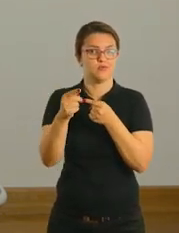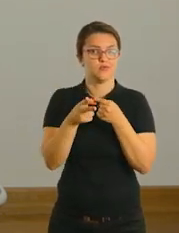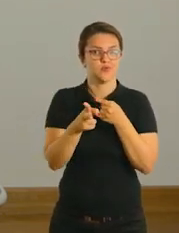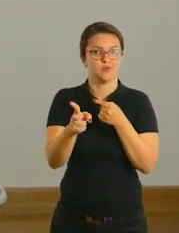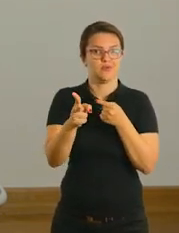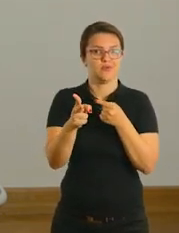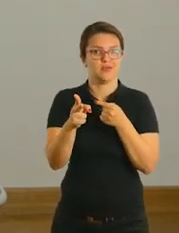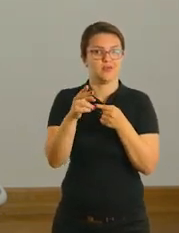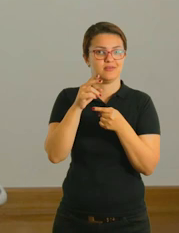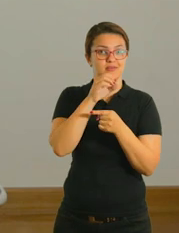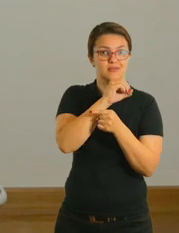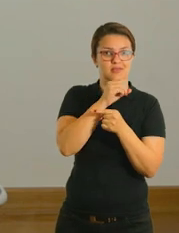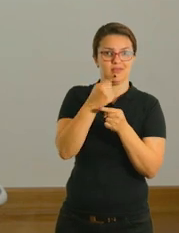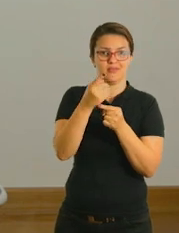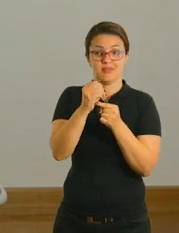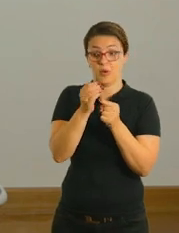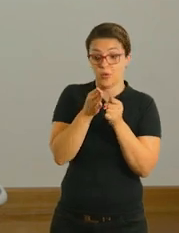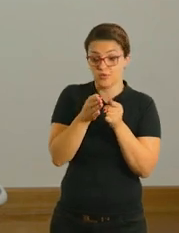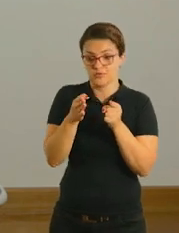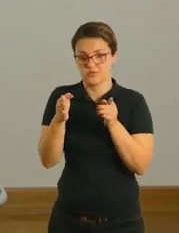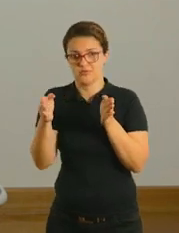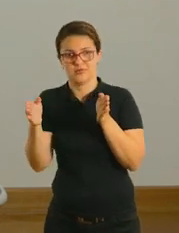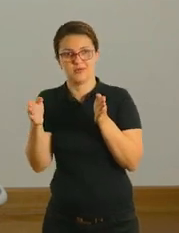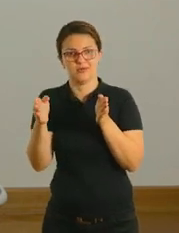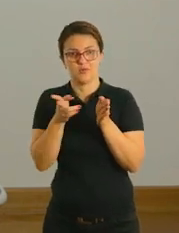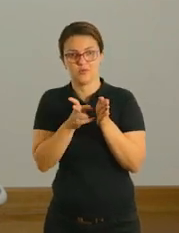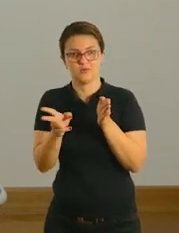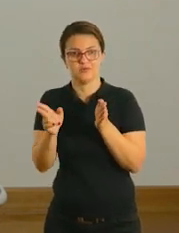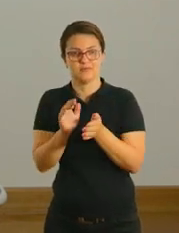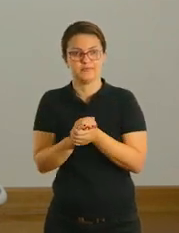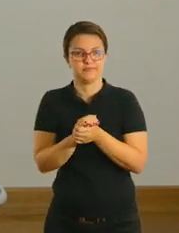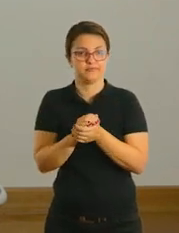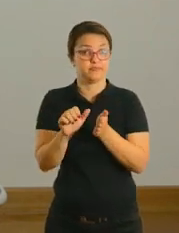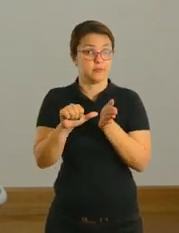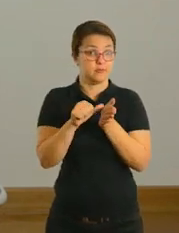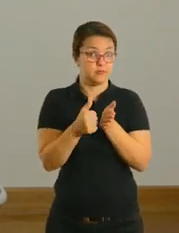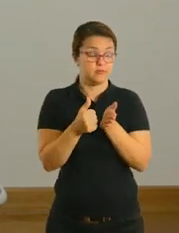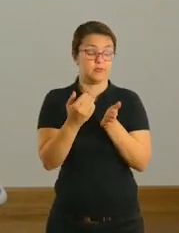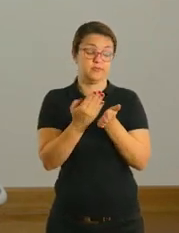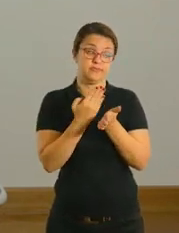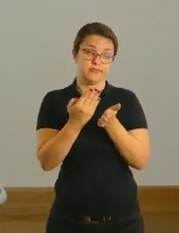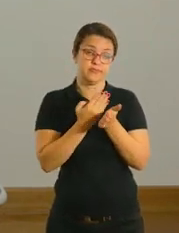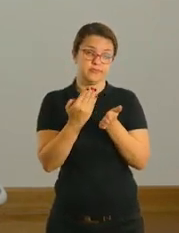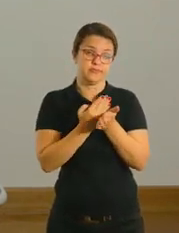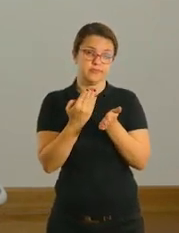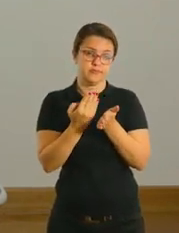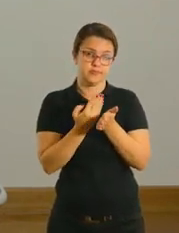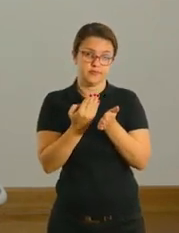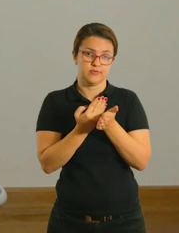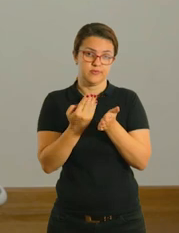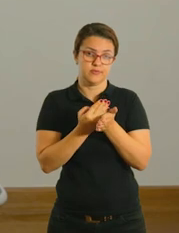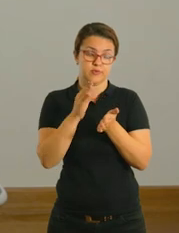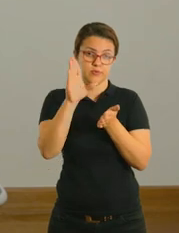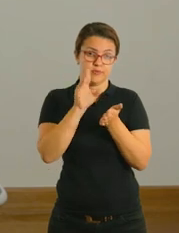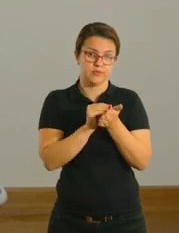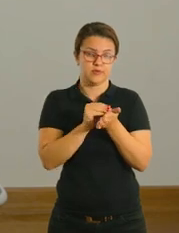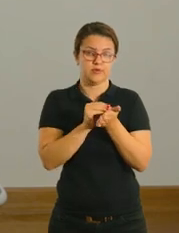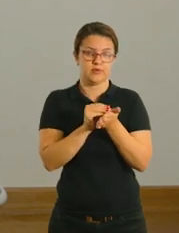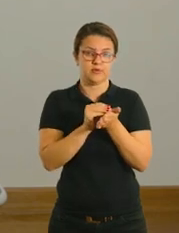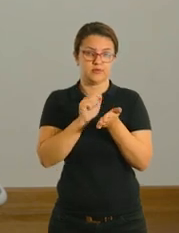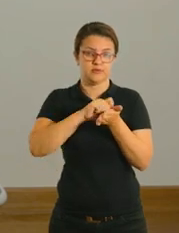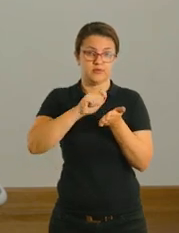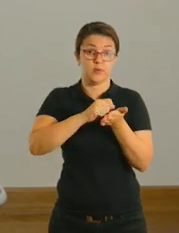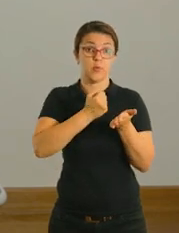eu tenho duas atividades para vocês realizarem. A primeira, vocês vão escrever no seu caderno os números em inglês de 1 a 20.